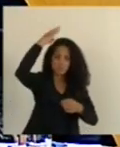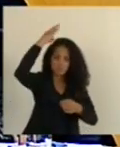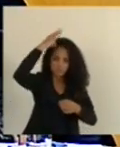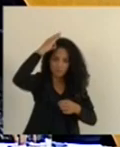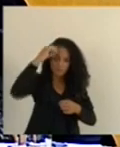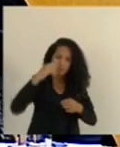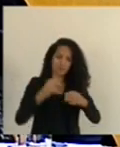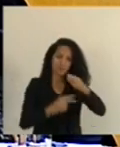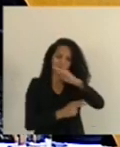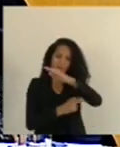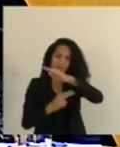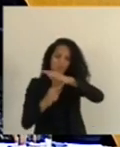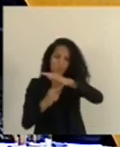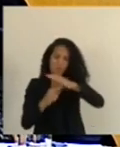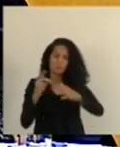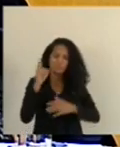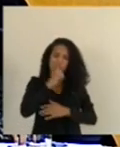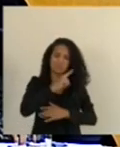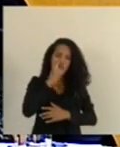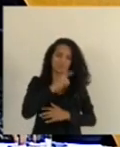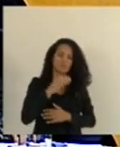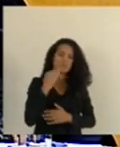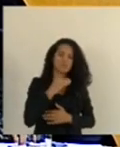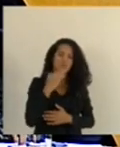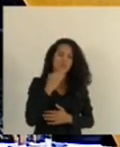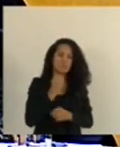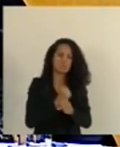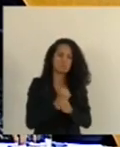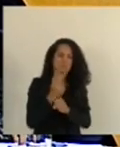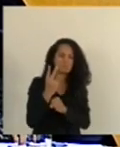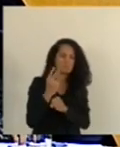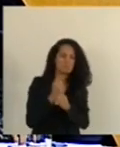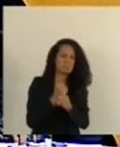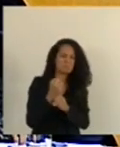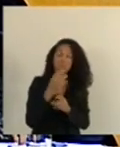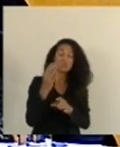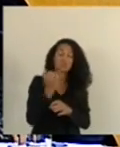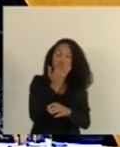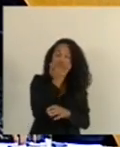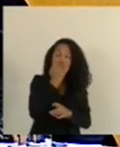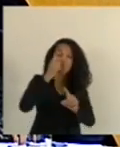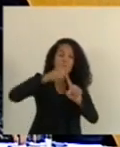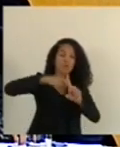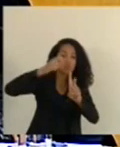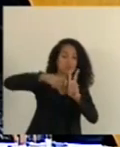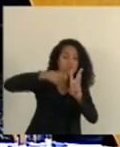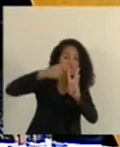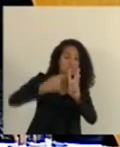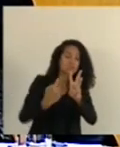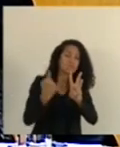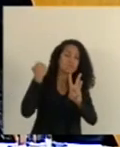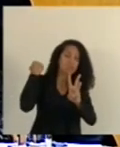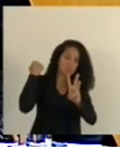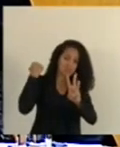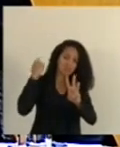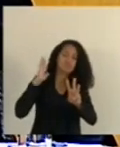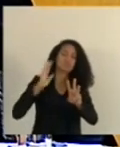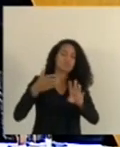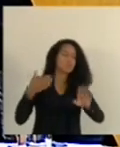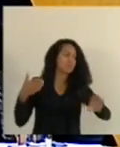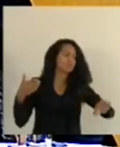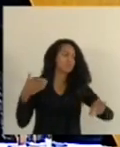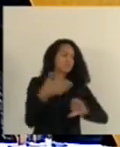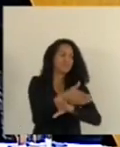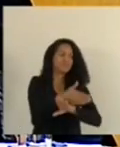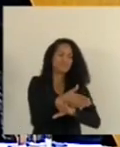ponte em estado precário e há uns dois meses ou três meses atrás nós tivemos com o governador aliás tivemos no município de